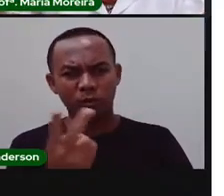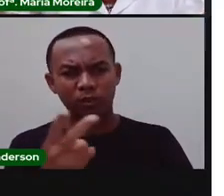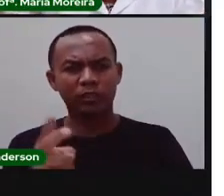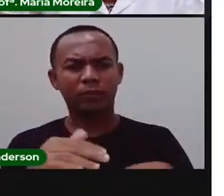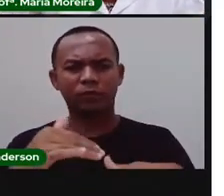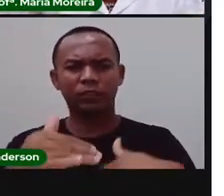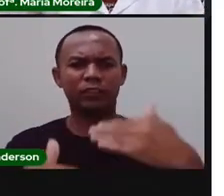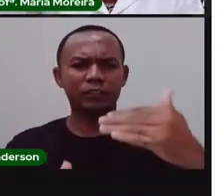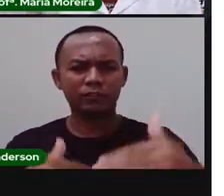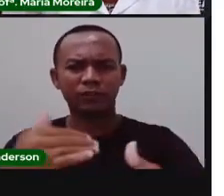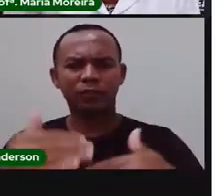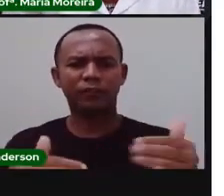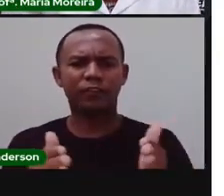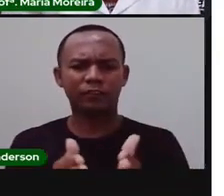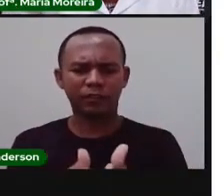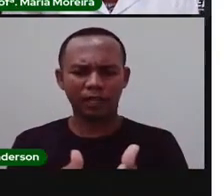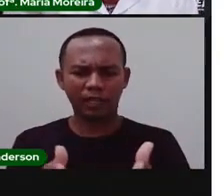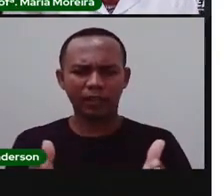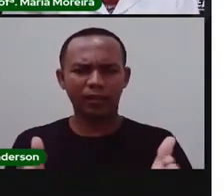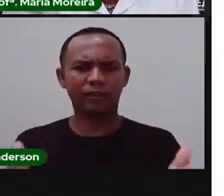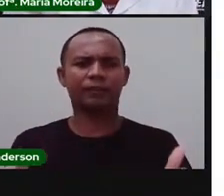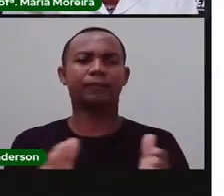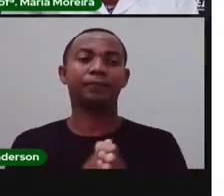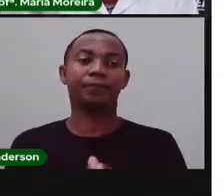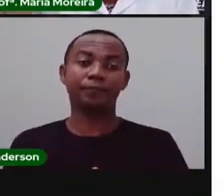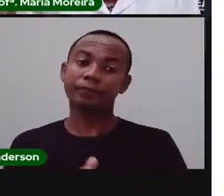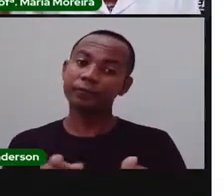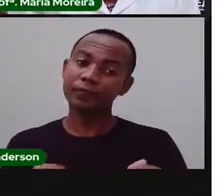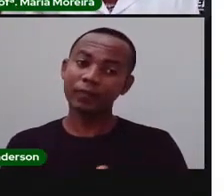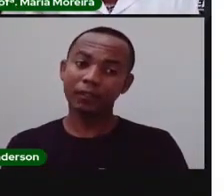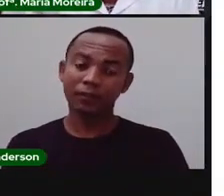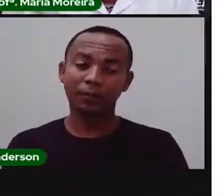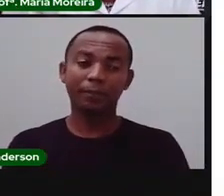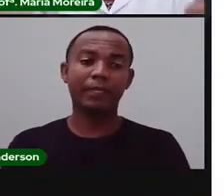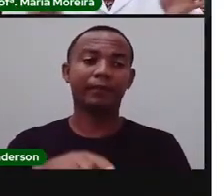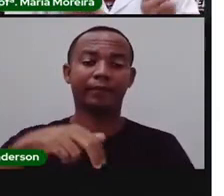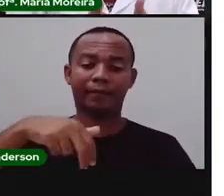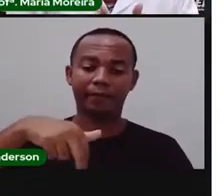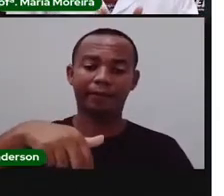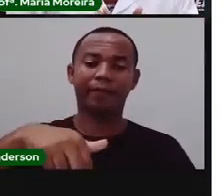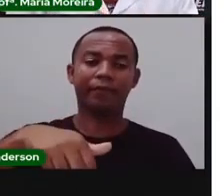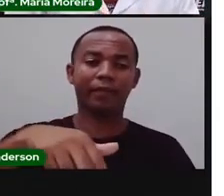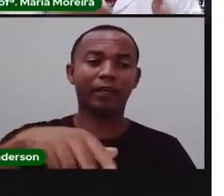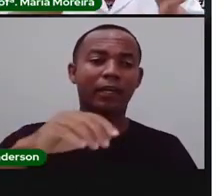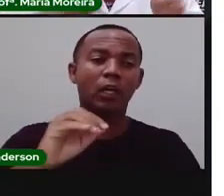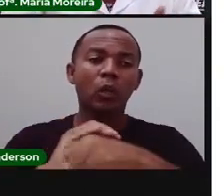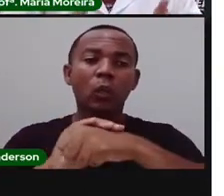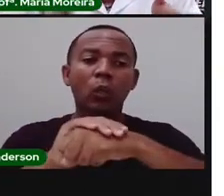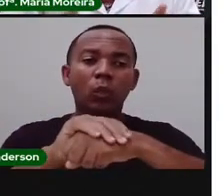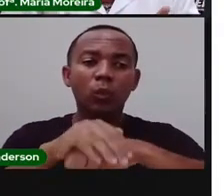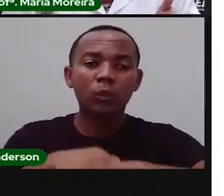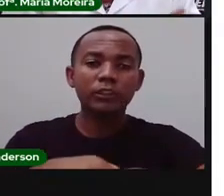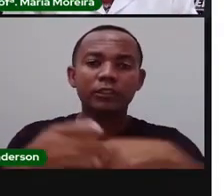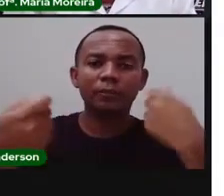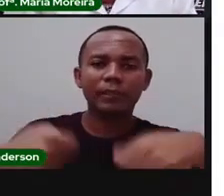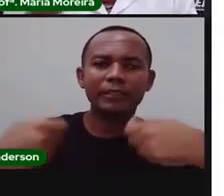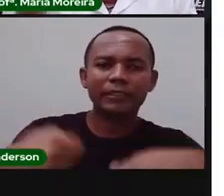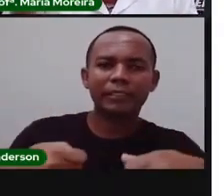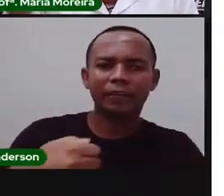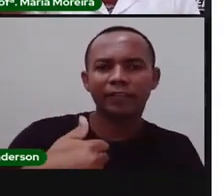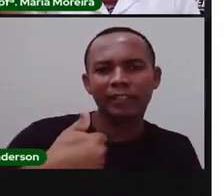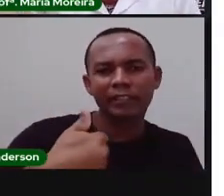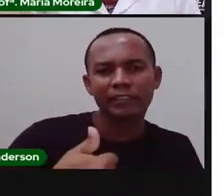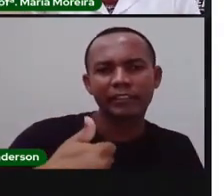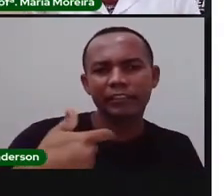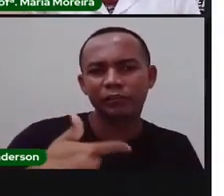foram o quê? Alargadas. E, obviamente, para se andar à noite, foram instaladas o quê? 120 lâmpadas.